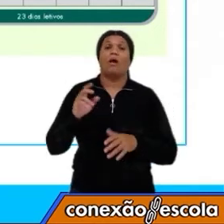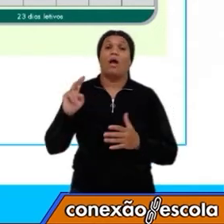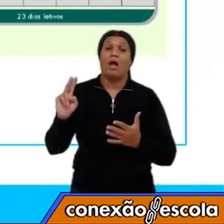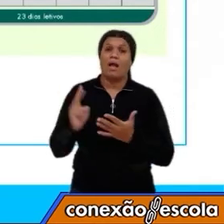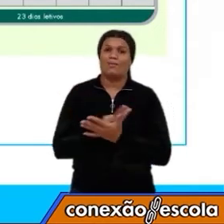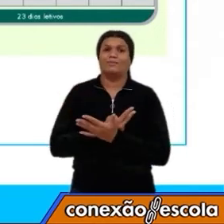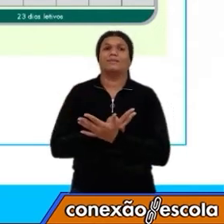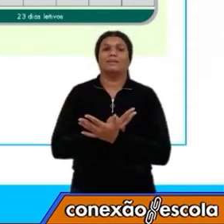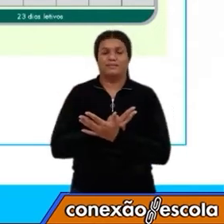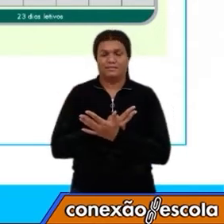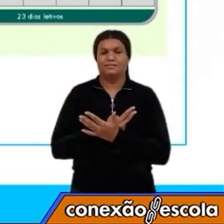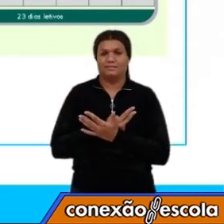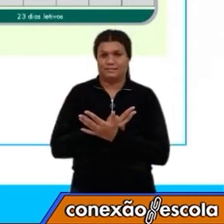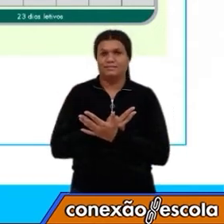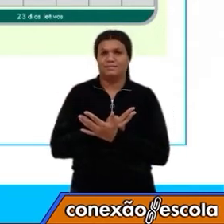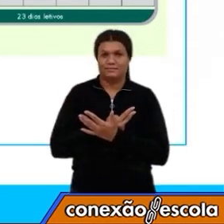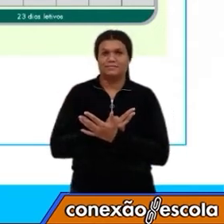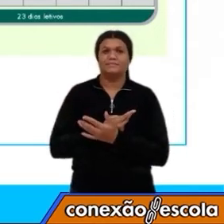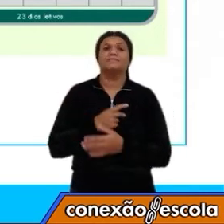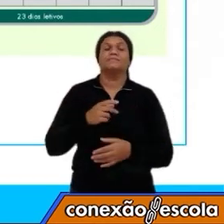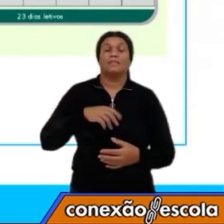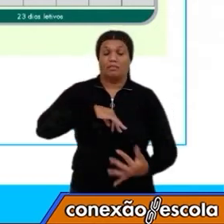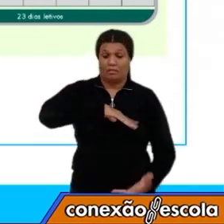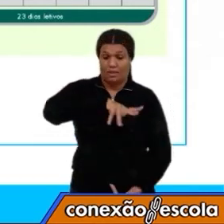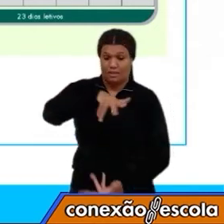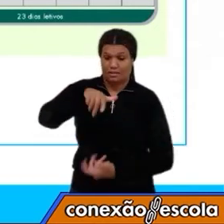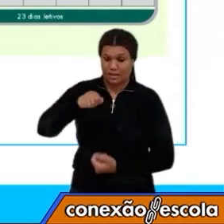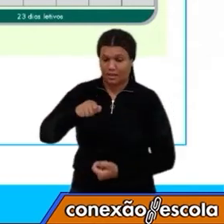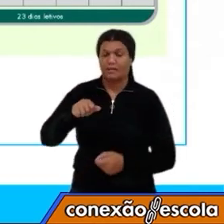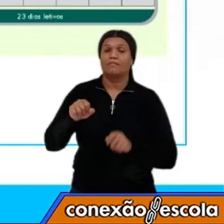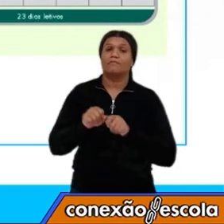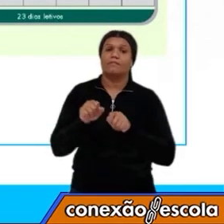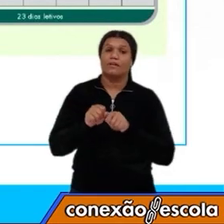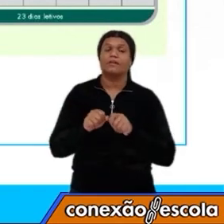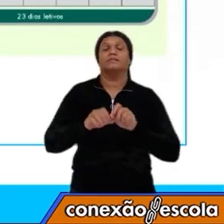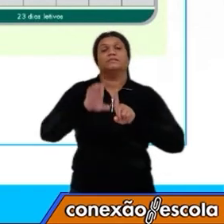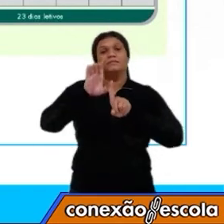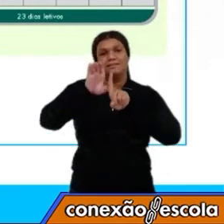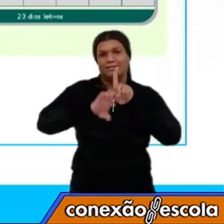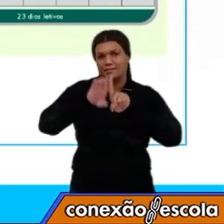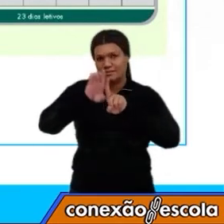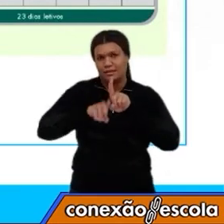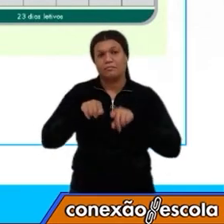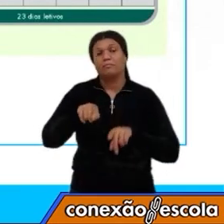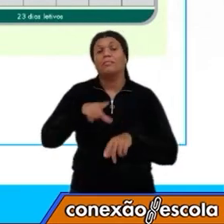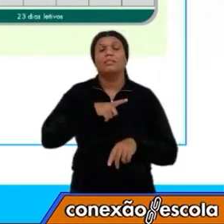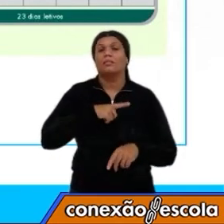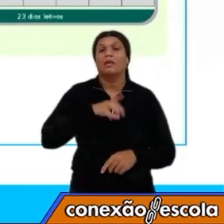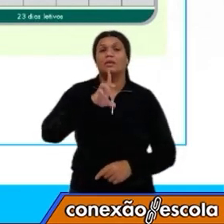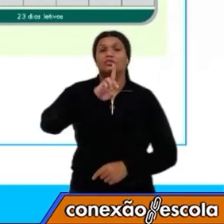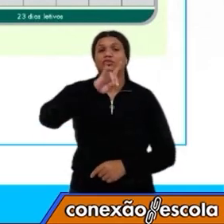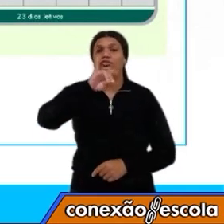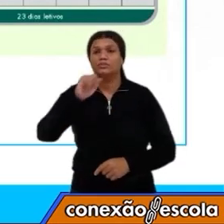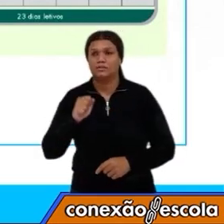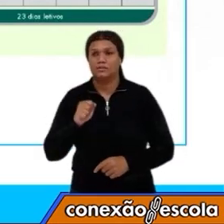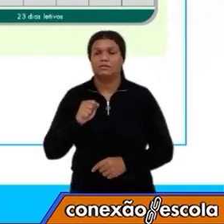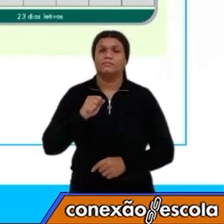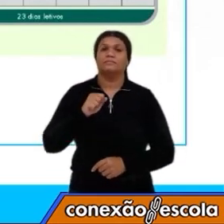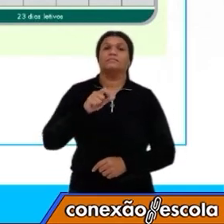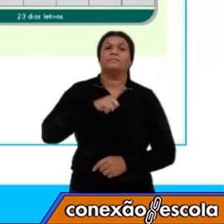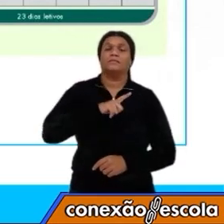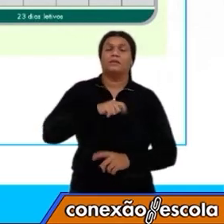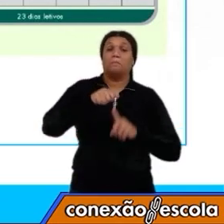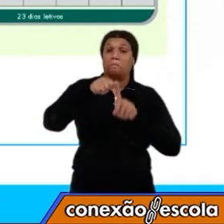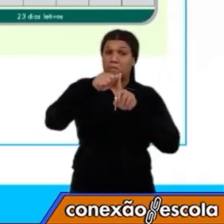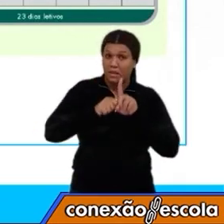medido pelo calendário. Nele, você encontra as definições de dias, meses e ano. Por exemplo,